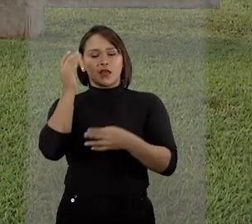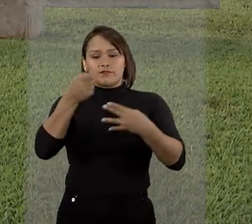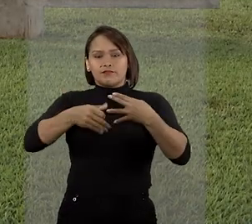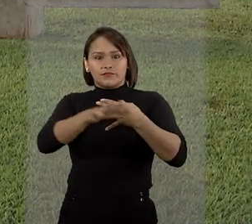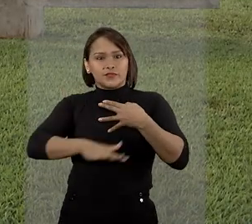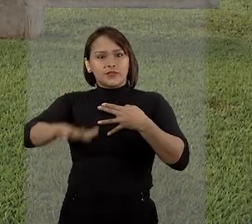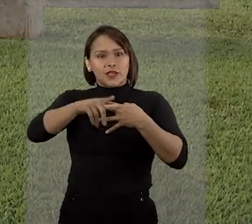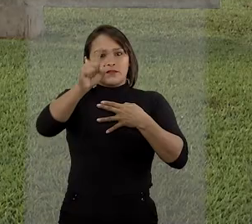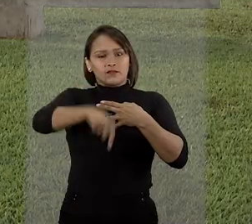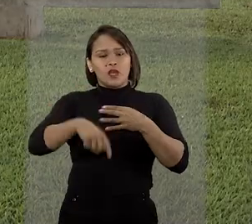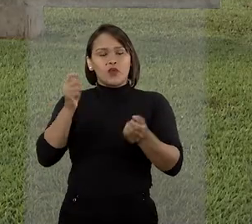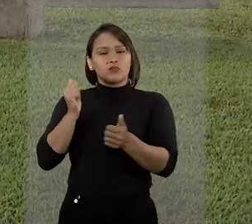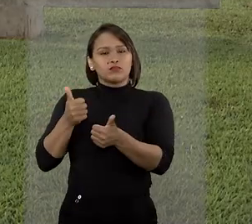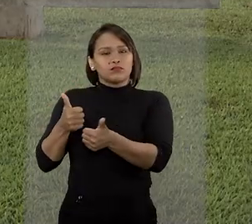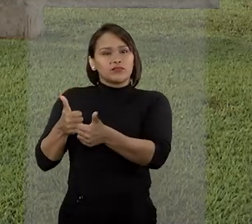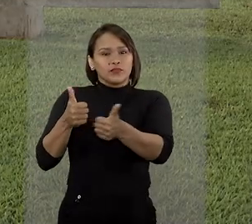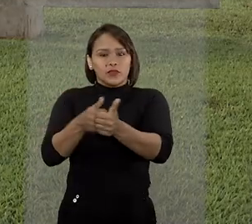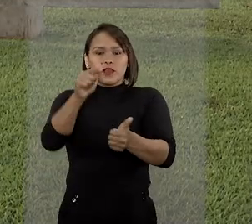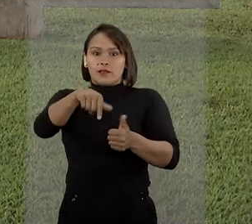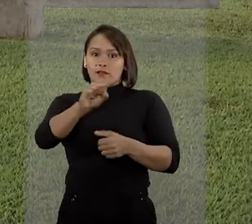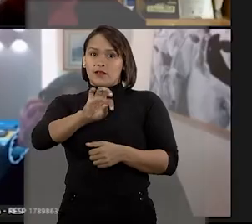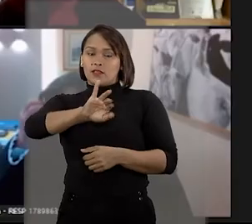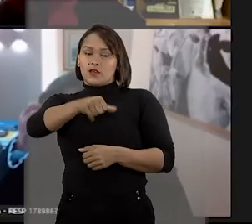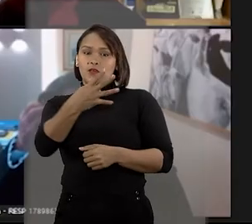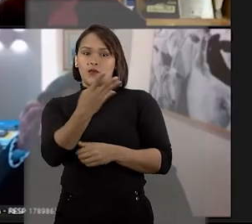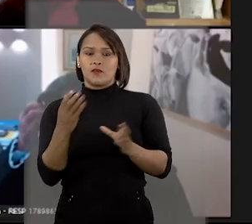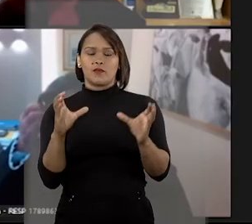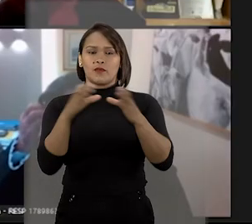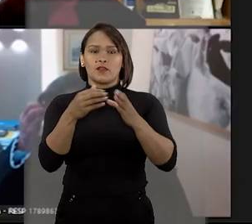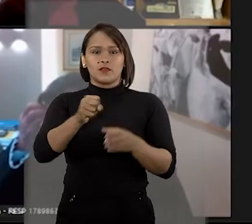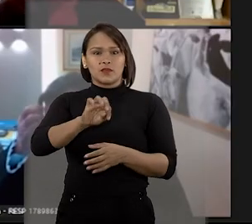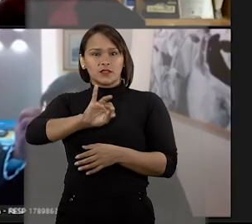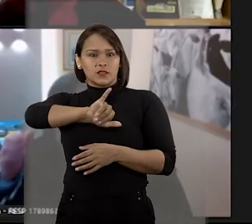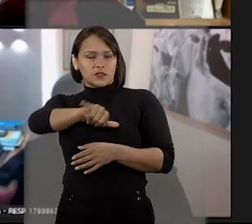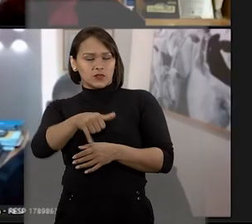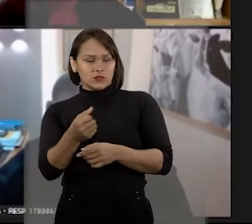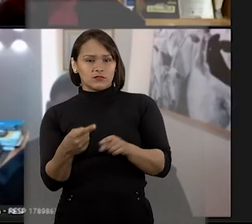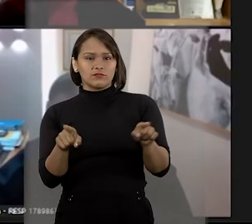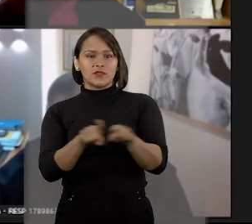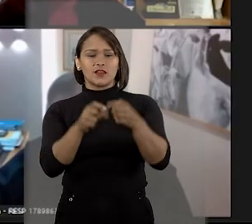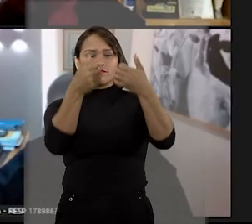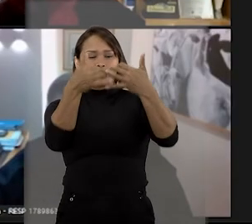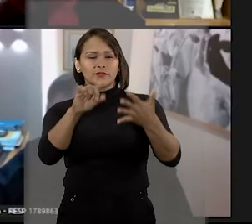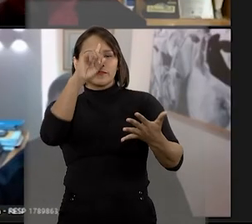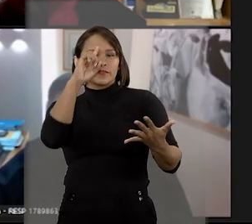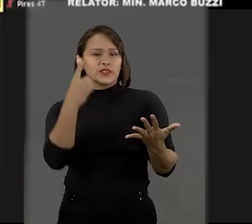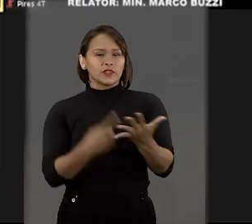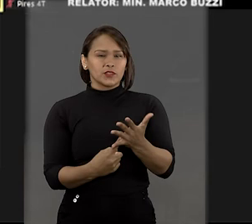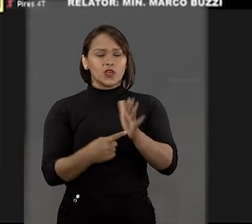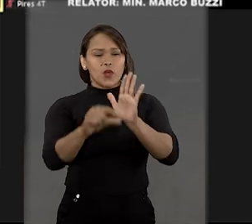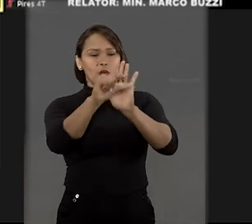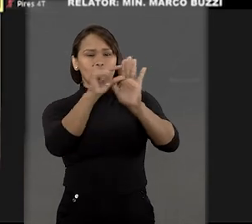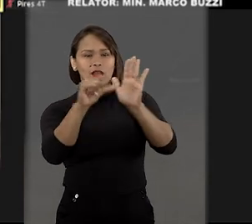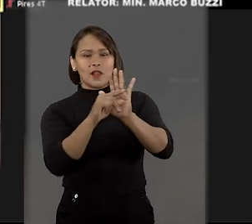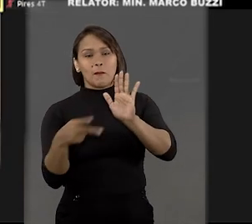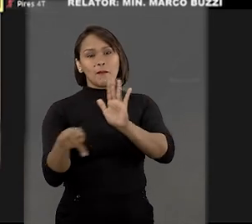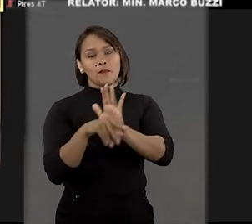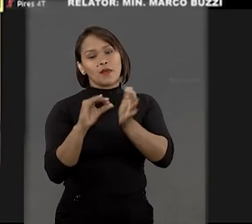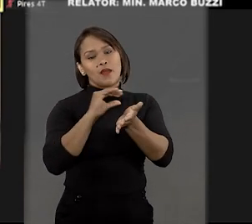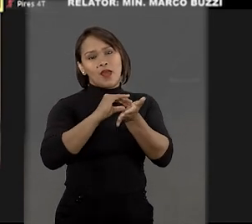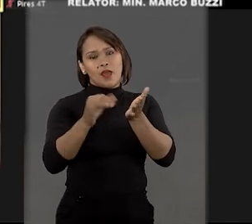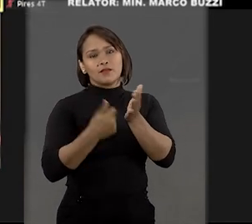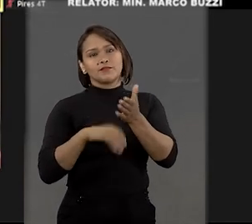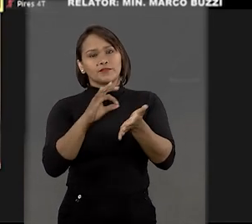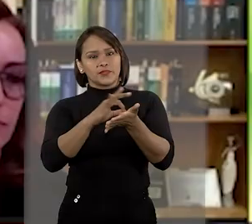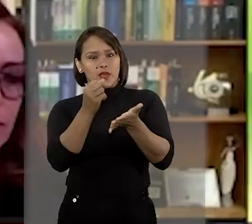entendimento jurisprudencial que prevalecia até agora, a quarta turma do Superior Tribunal de Justiça decidiu que a cláusula com